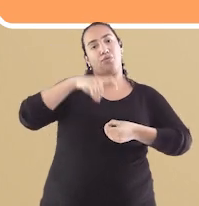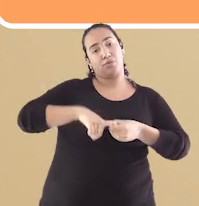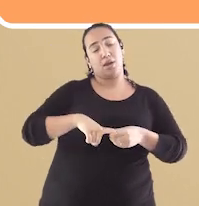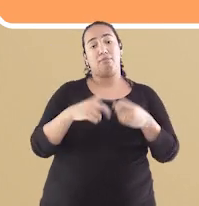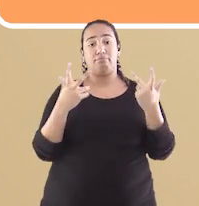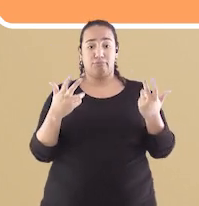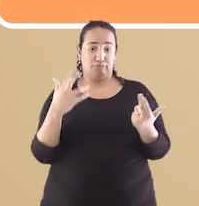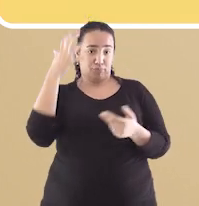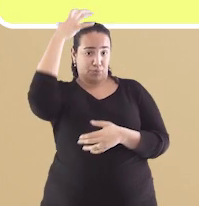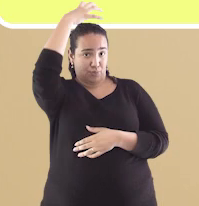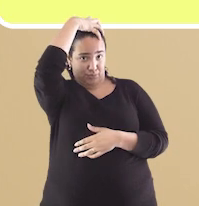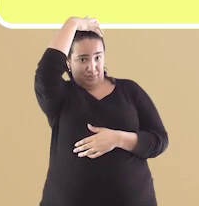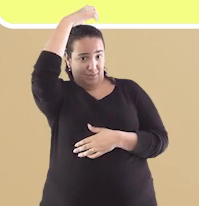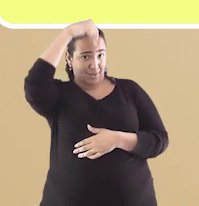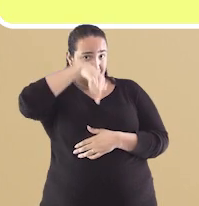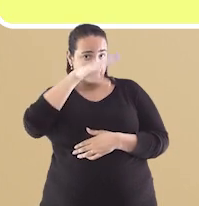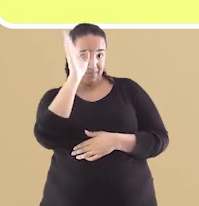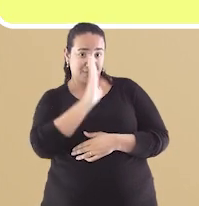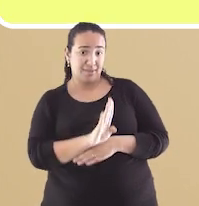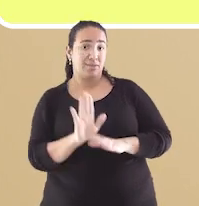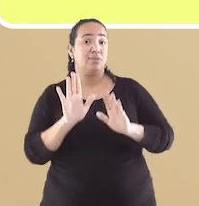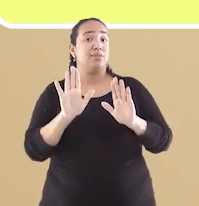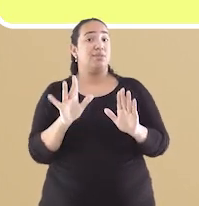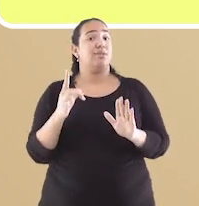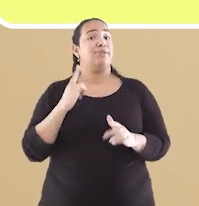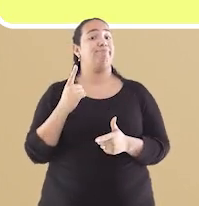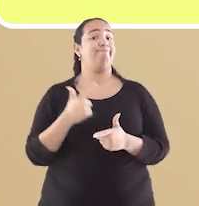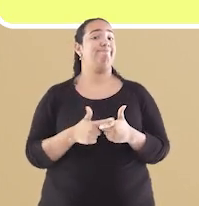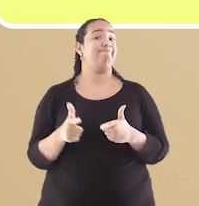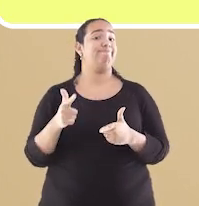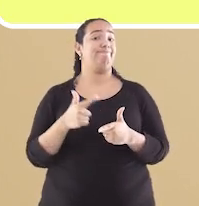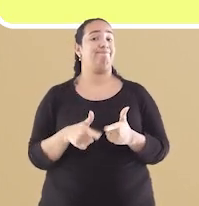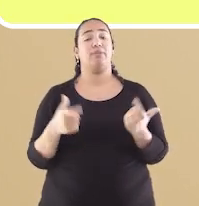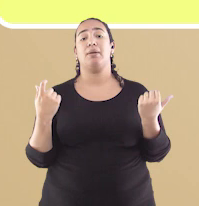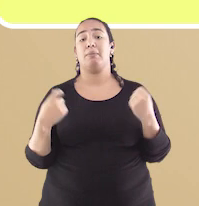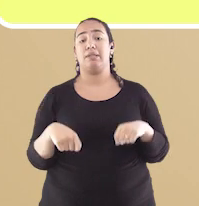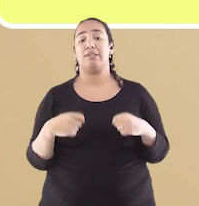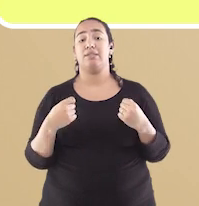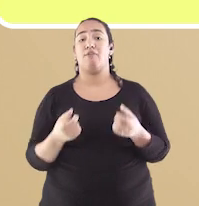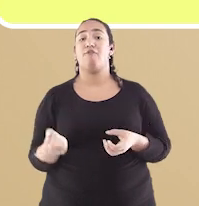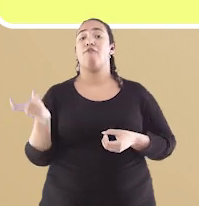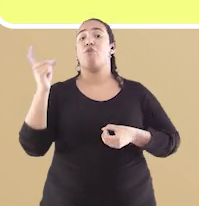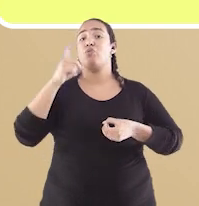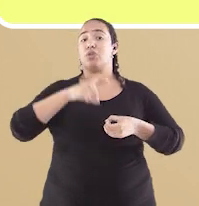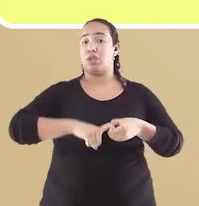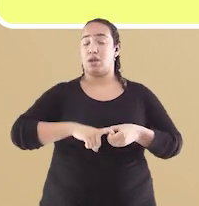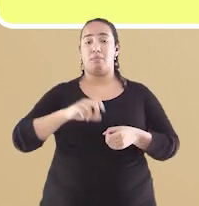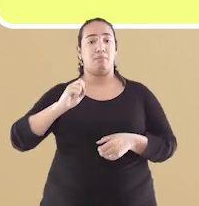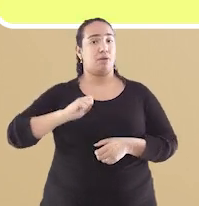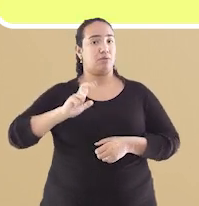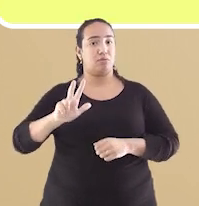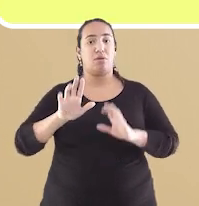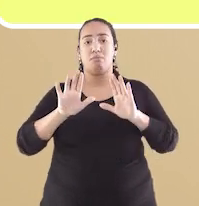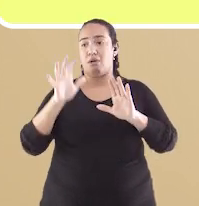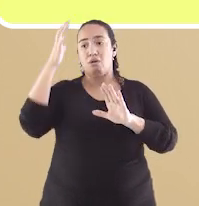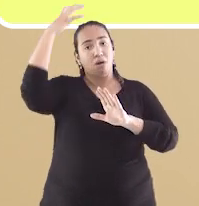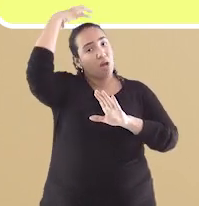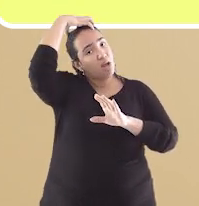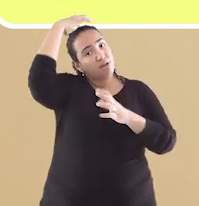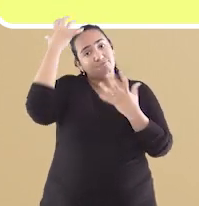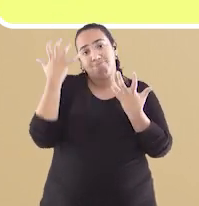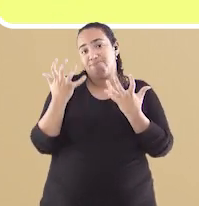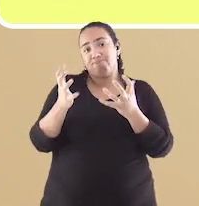João. Só tinha um problema. Ele teria que voltar para Portugal, coisa que ele não queria.